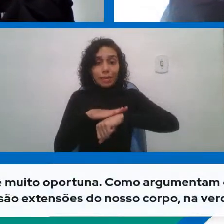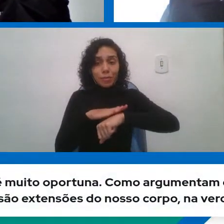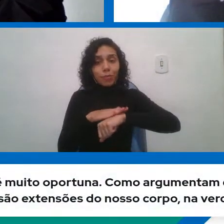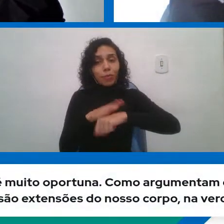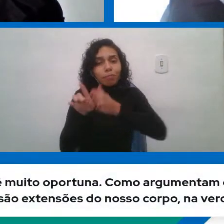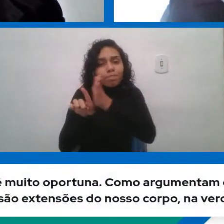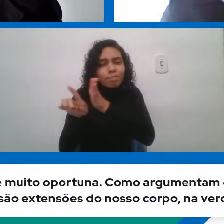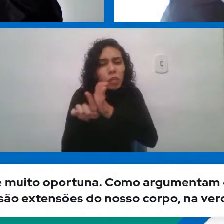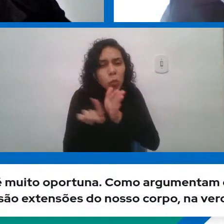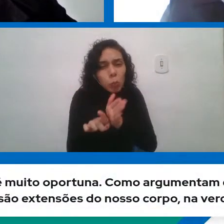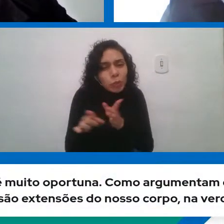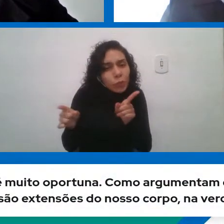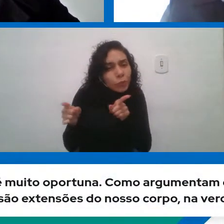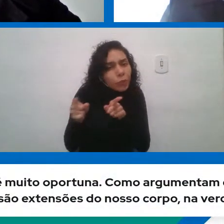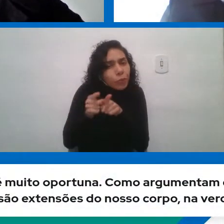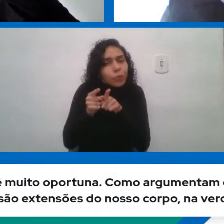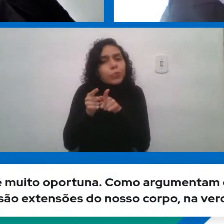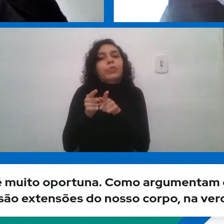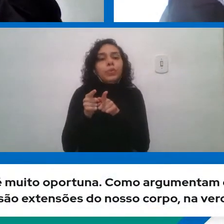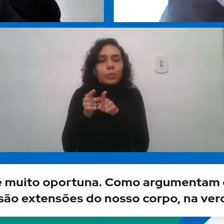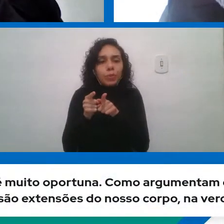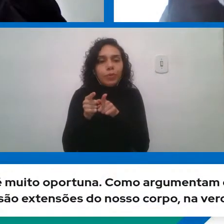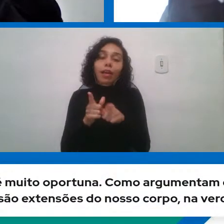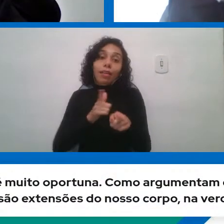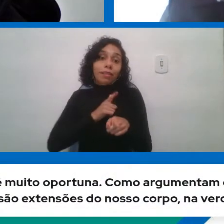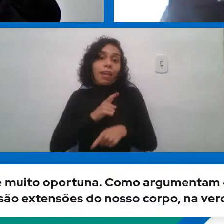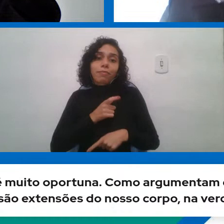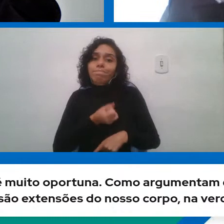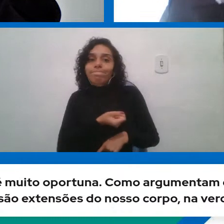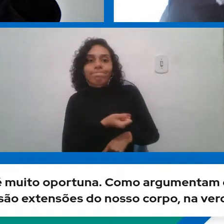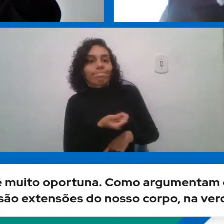a gente tem ali alguns vários comentários